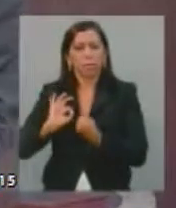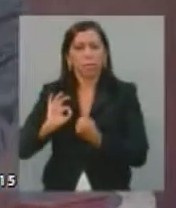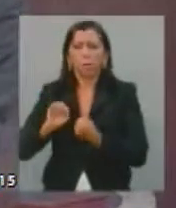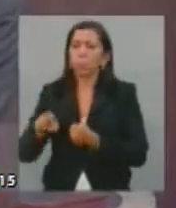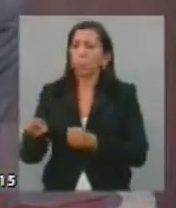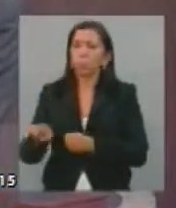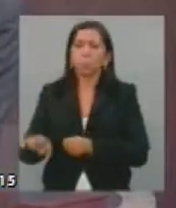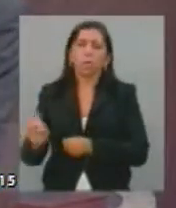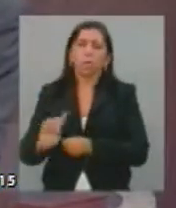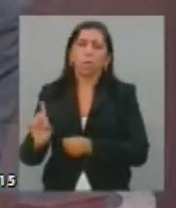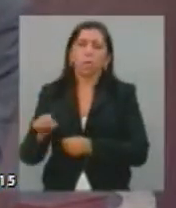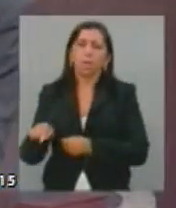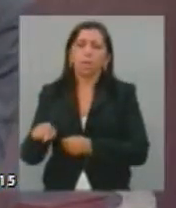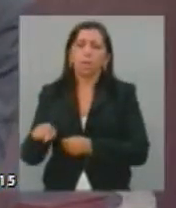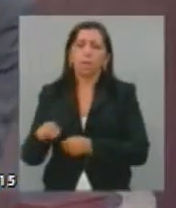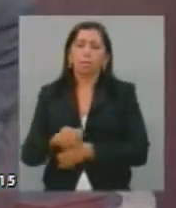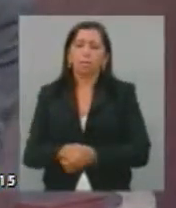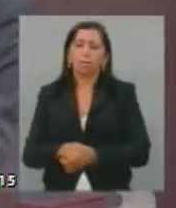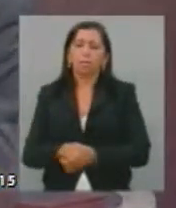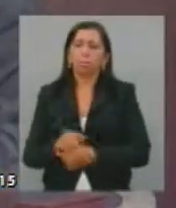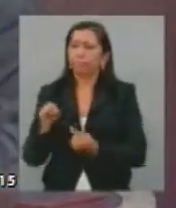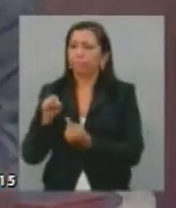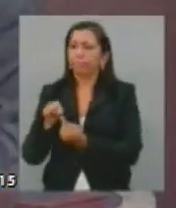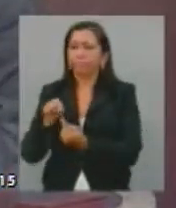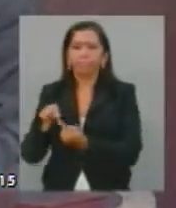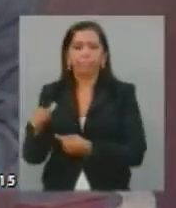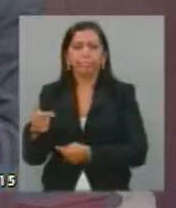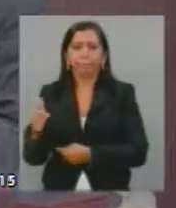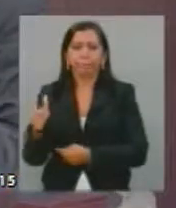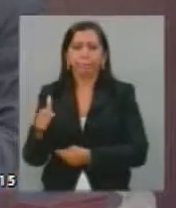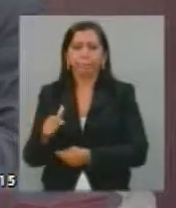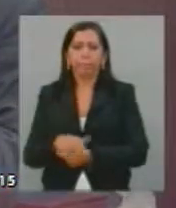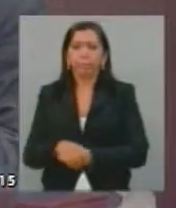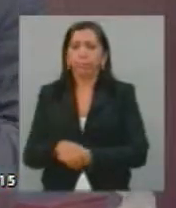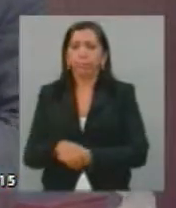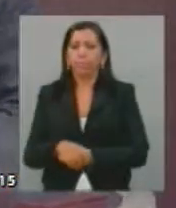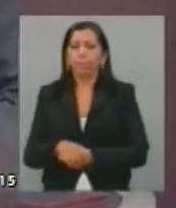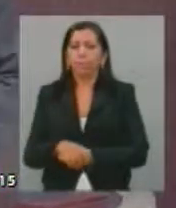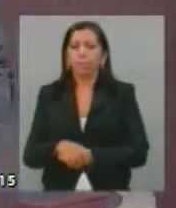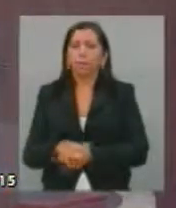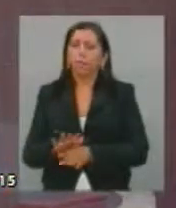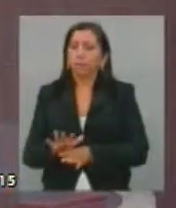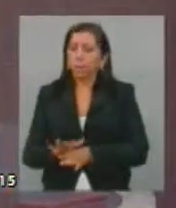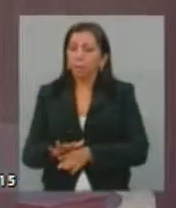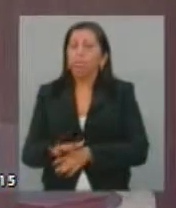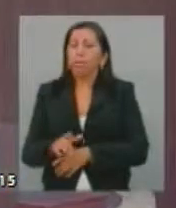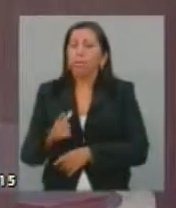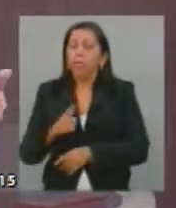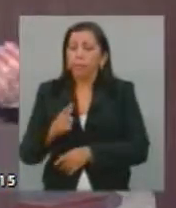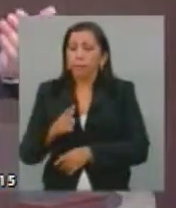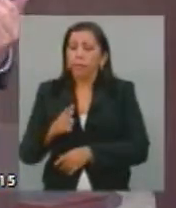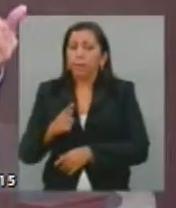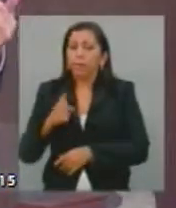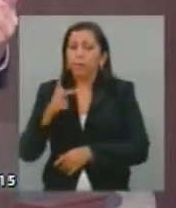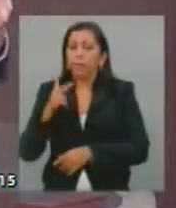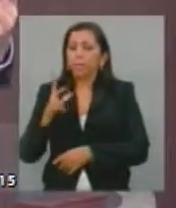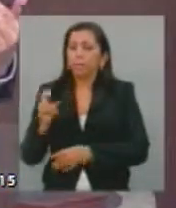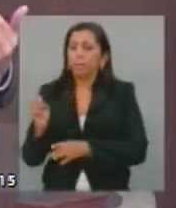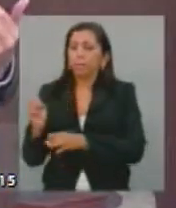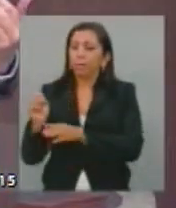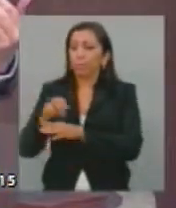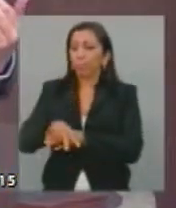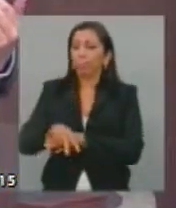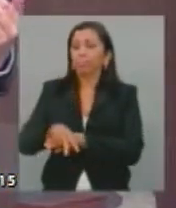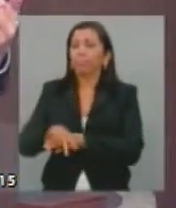treinamento adequado. Sem contar que, muitas vezes, ingressam nas forças de